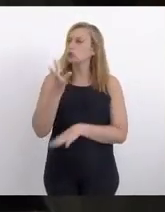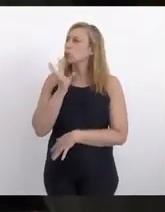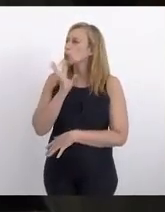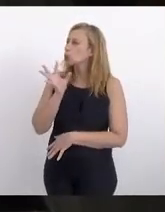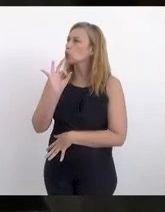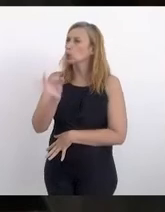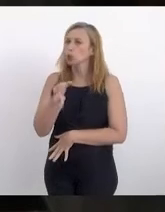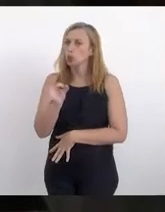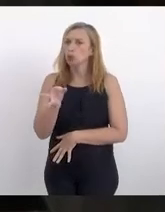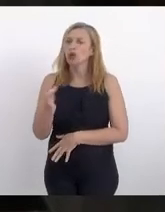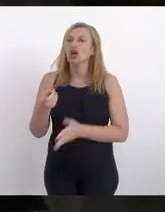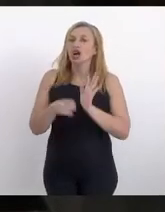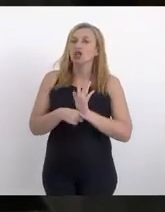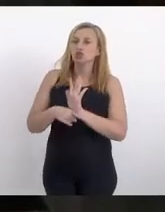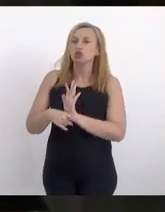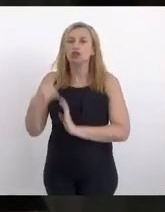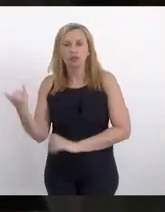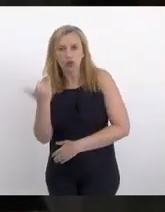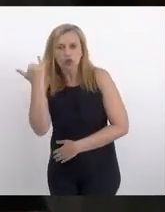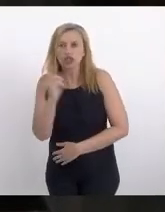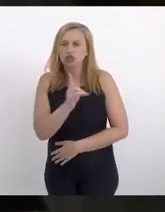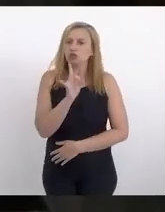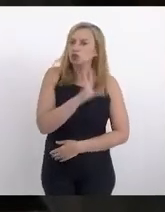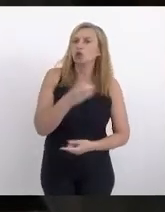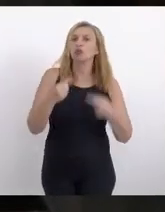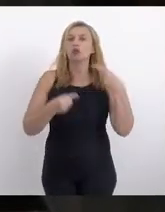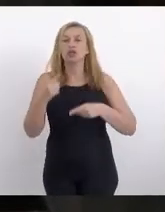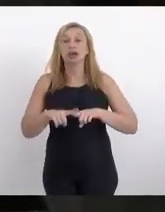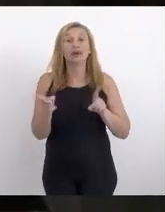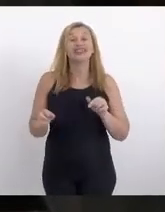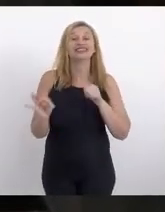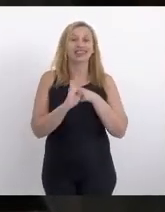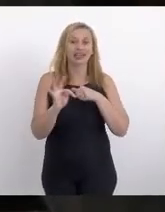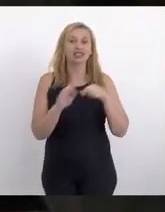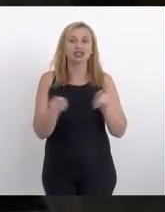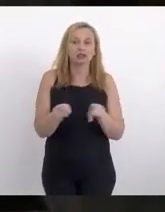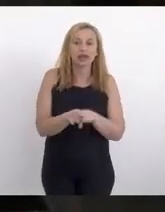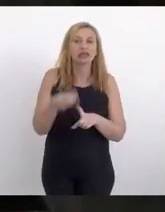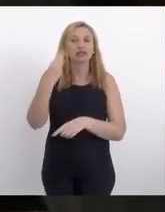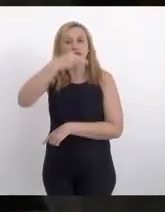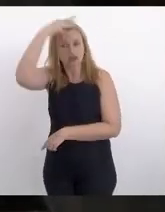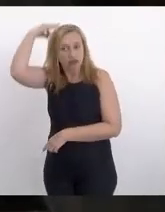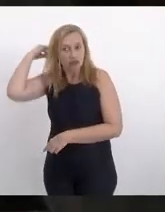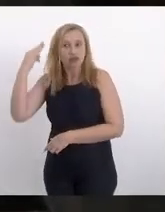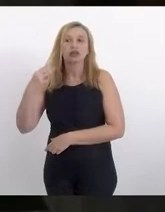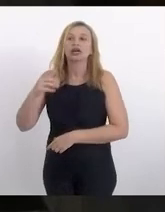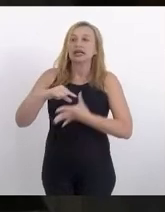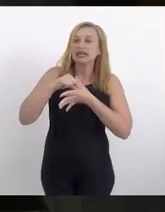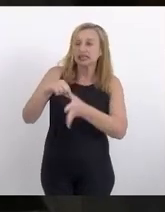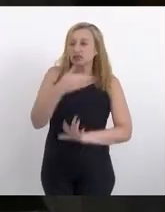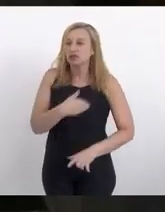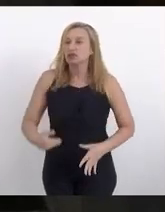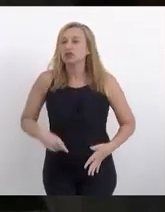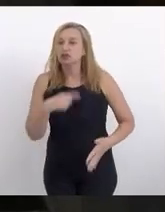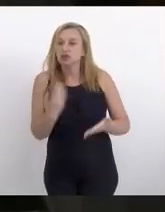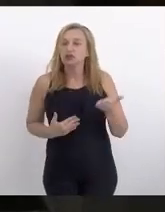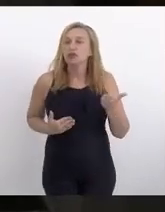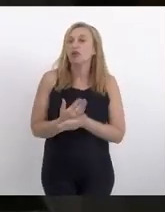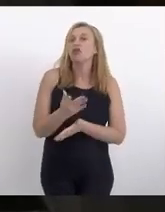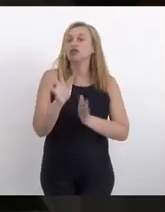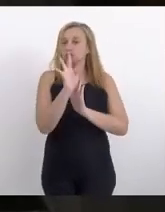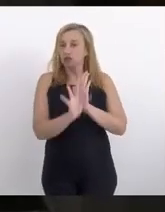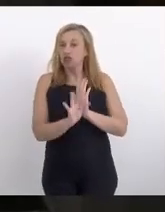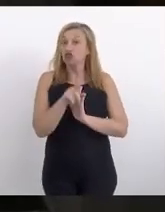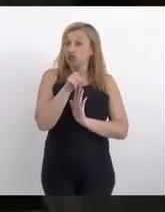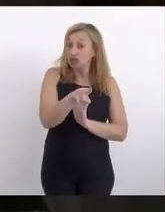inclusive, a ajuda importante, não só política, mas técnica também do deputado Márcio Pacheco, líder do governo, para que nós aprovássemos o texto tal